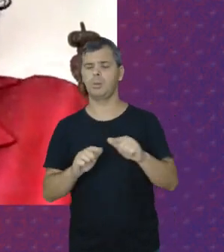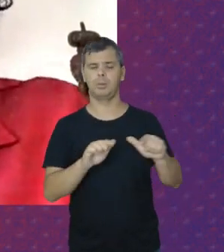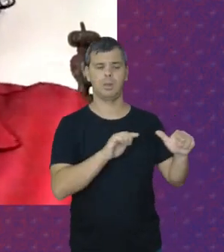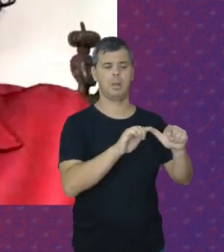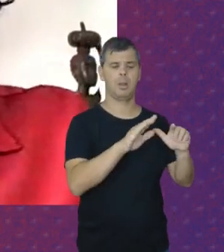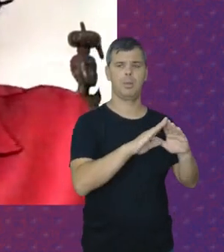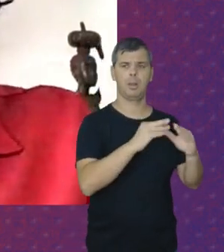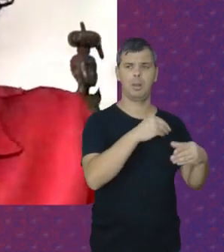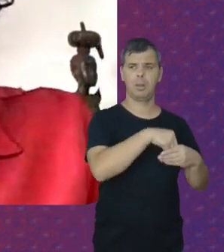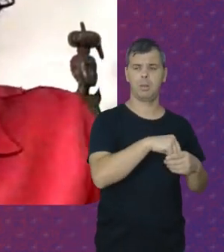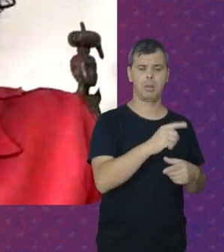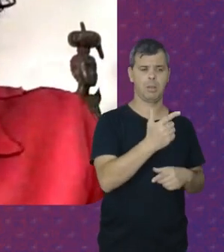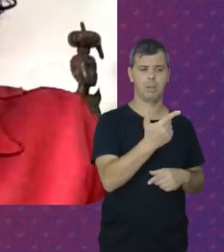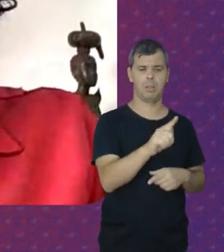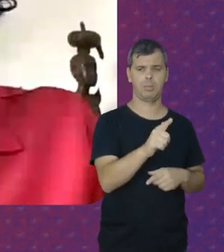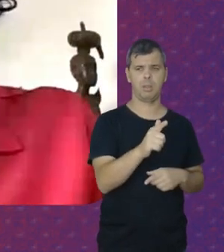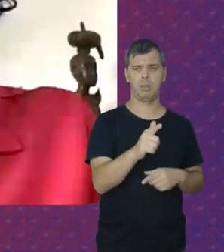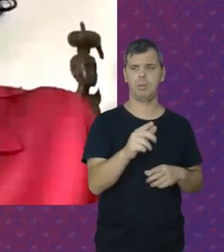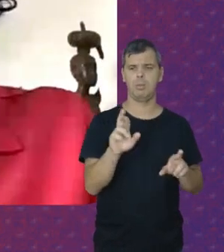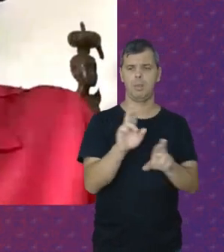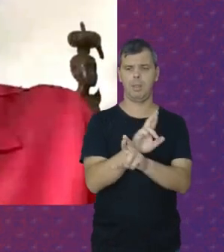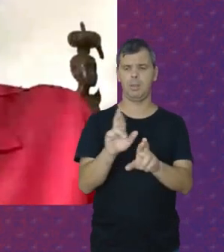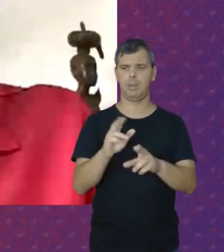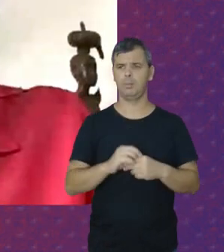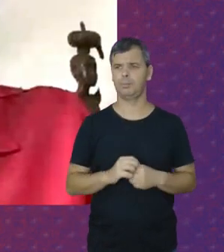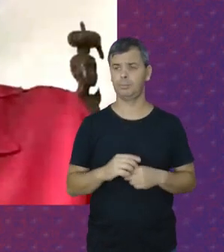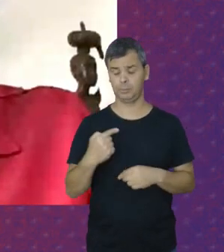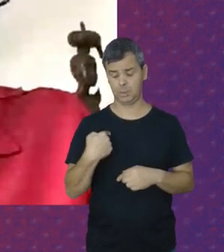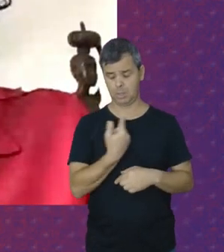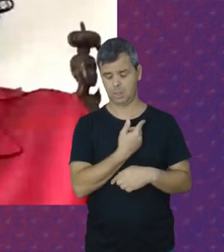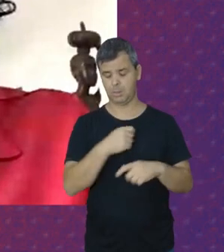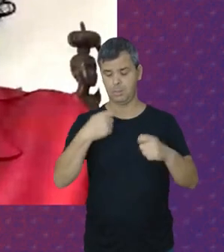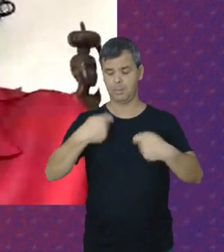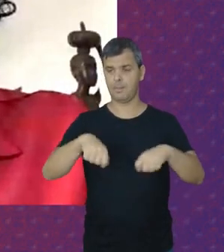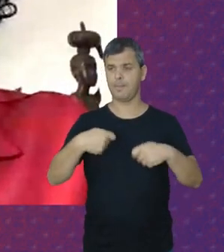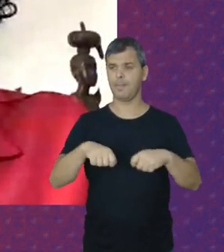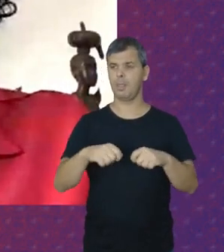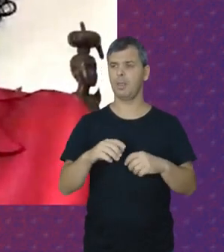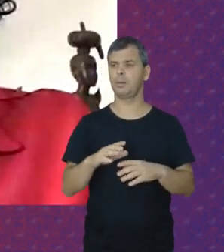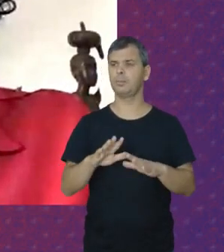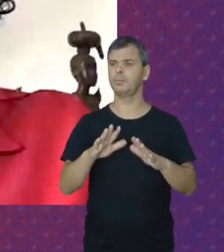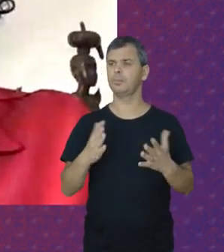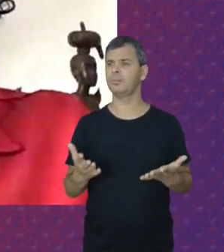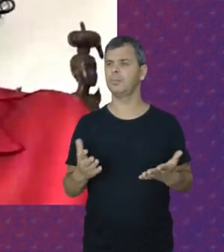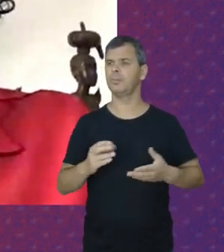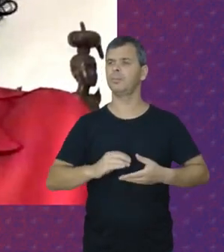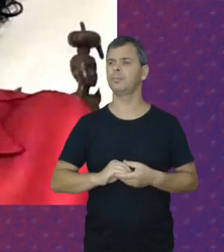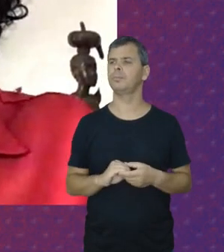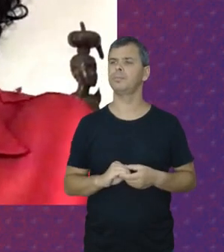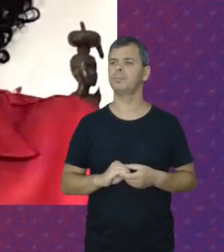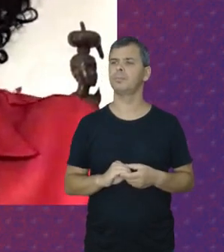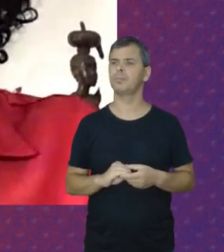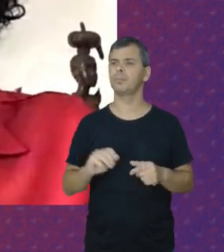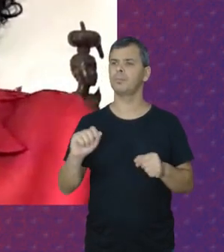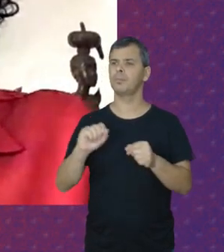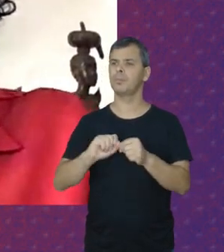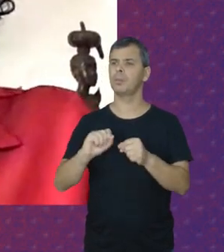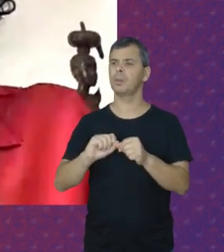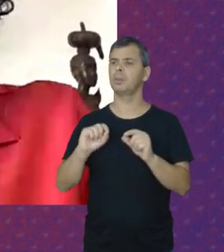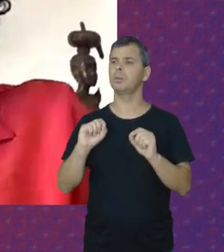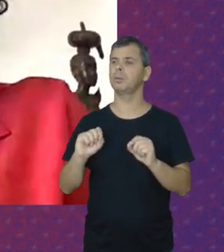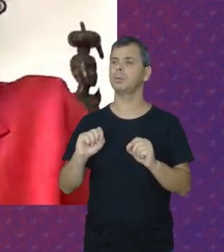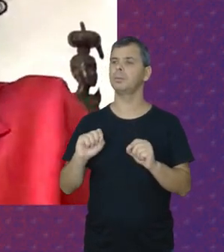Hoje Não existe Isso E nós Precisamos Ainda Fazer Com que